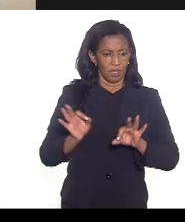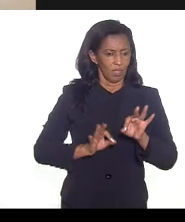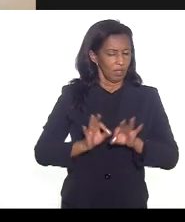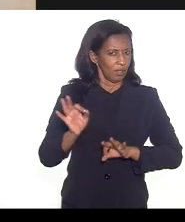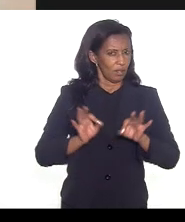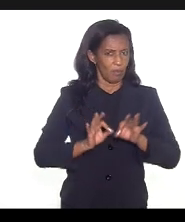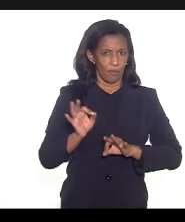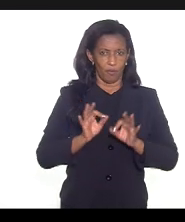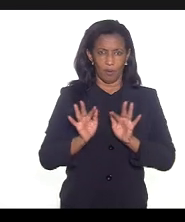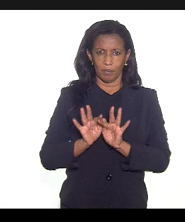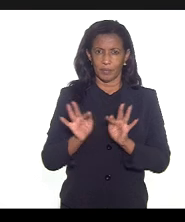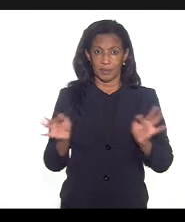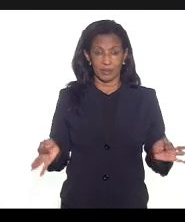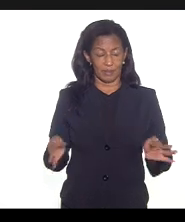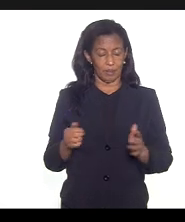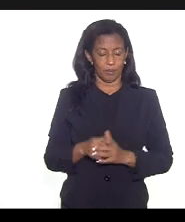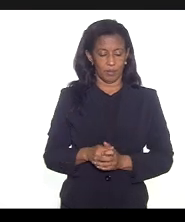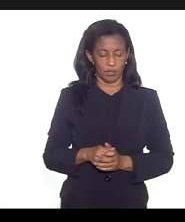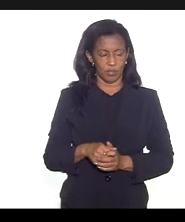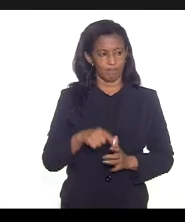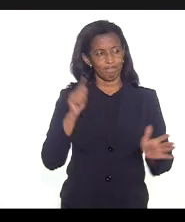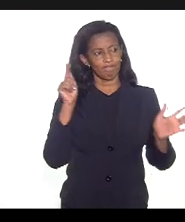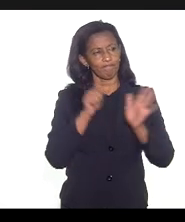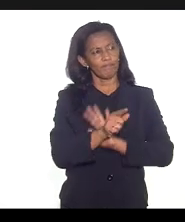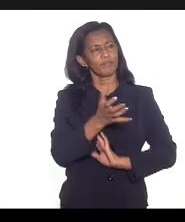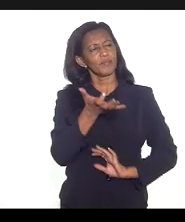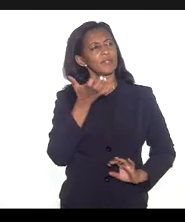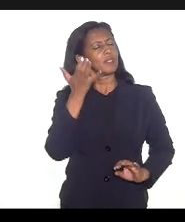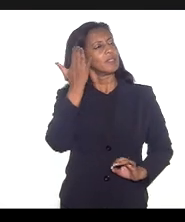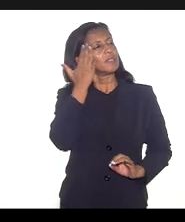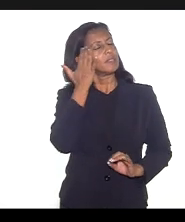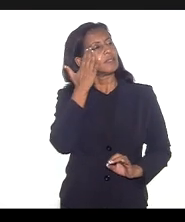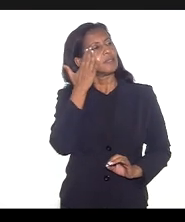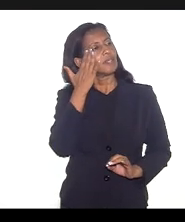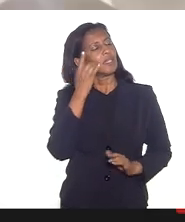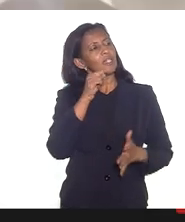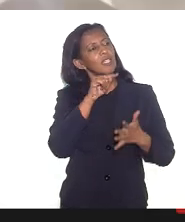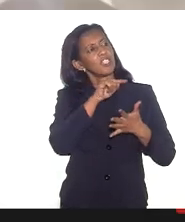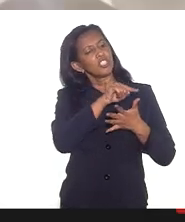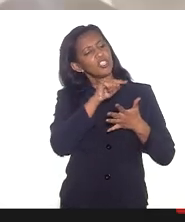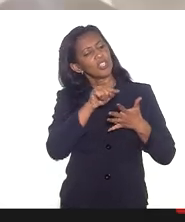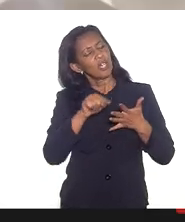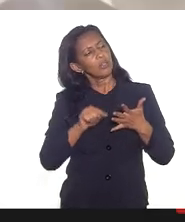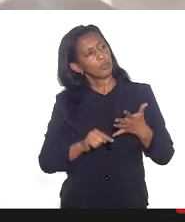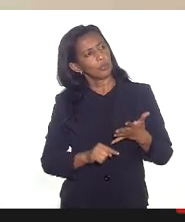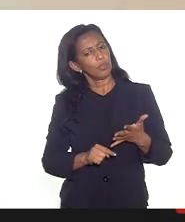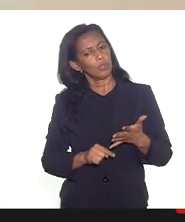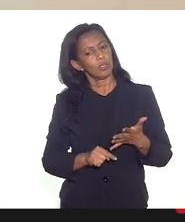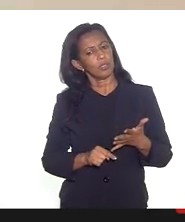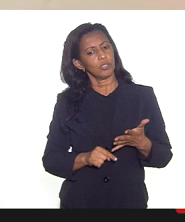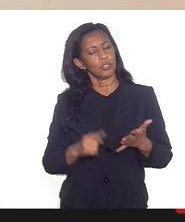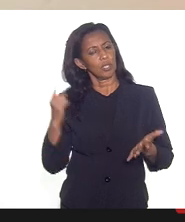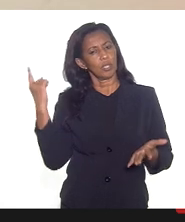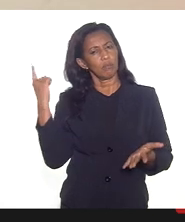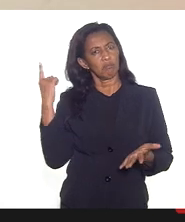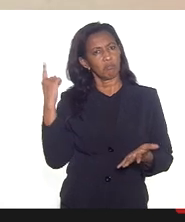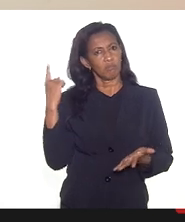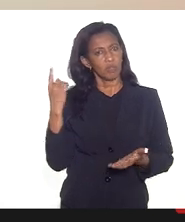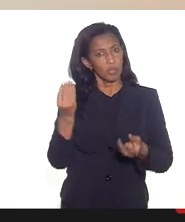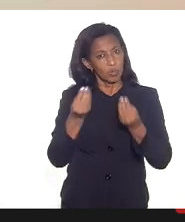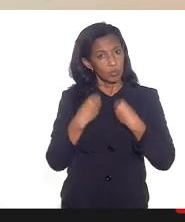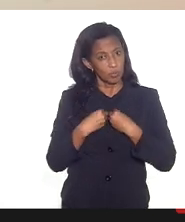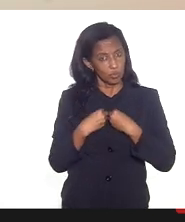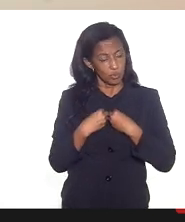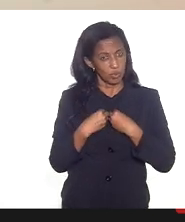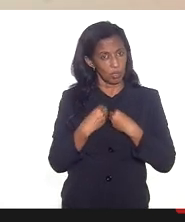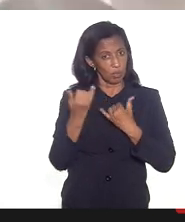pontual né o a gente gostaria de saber seriam indicadores que comprovem que nos dê